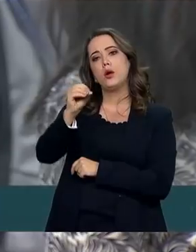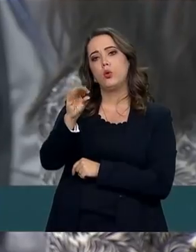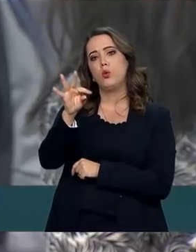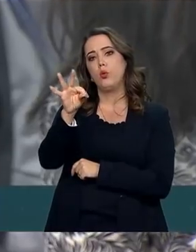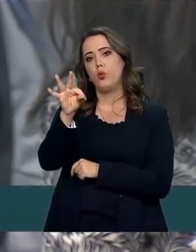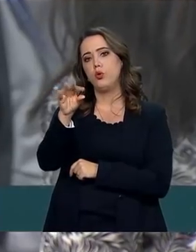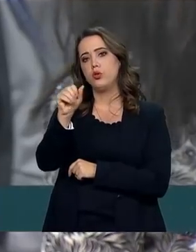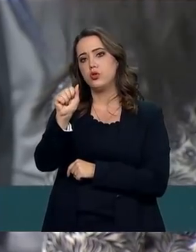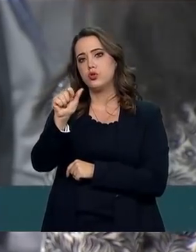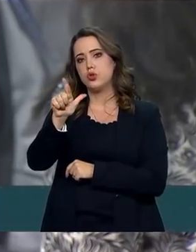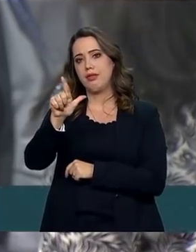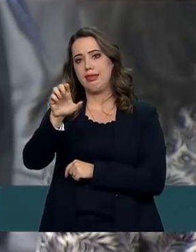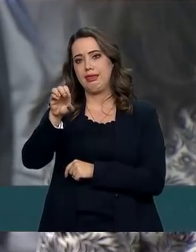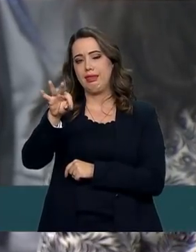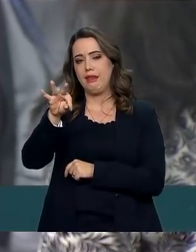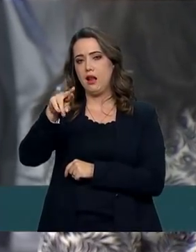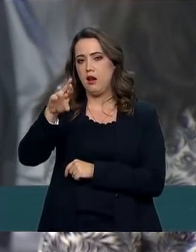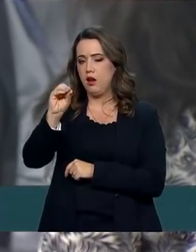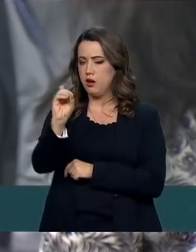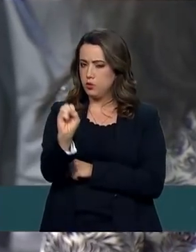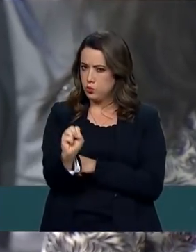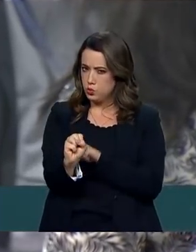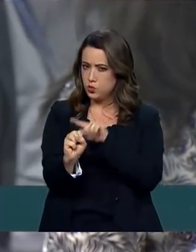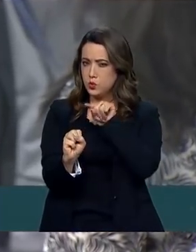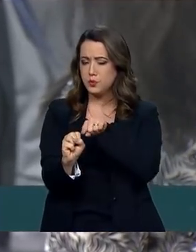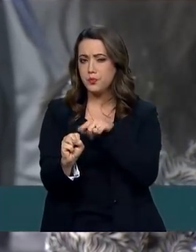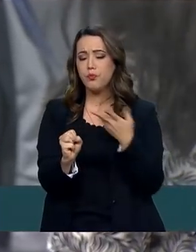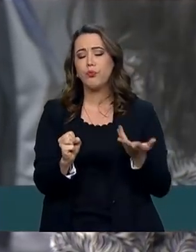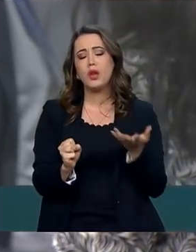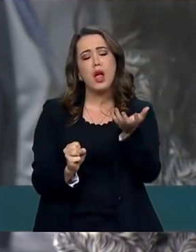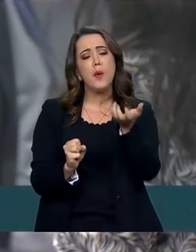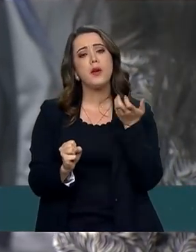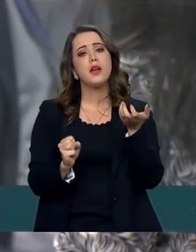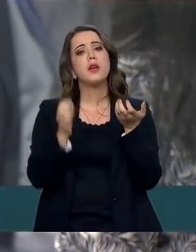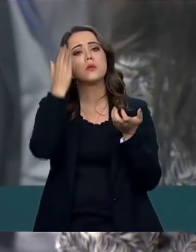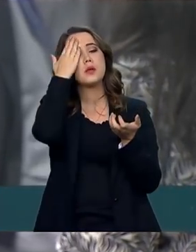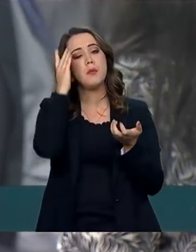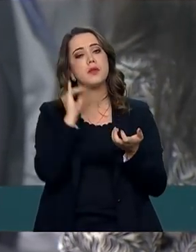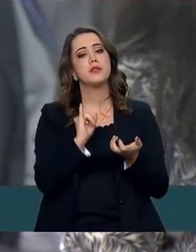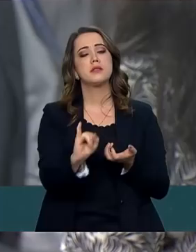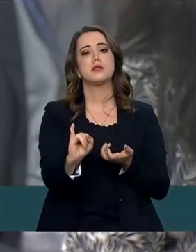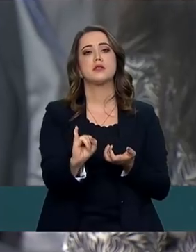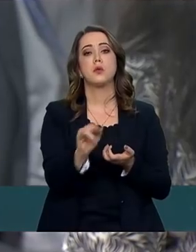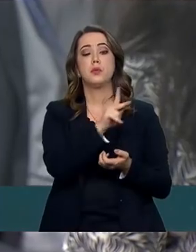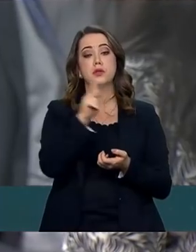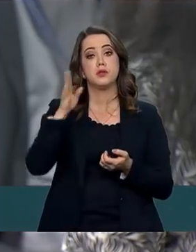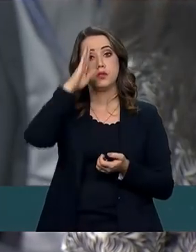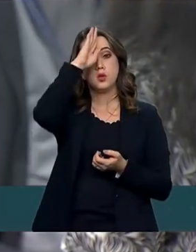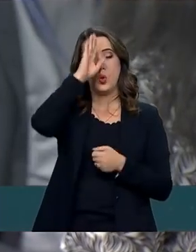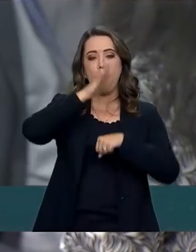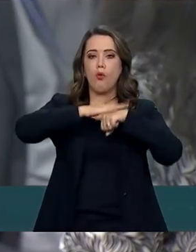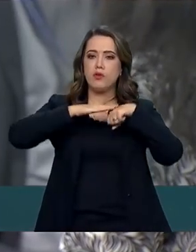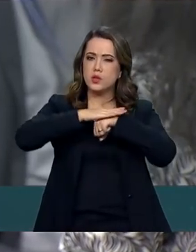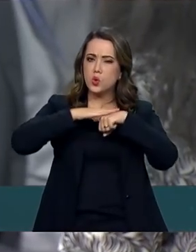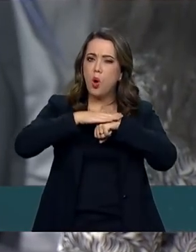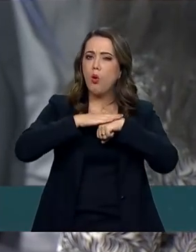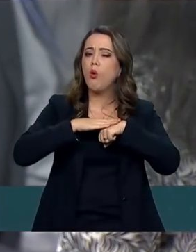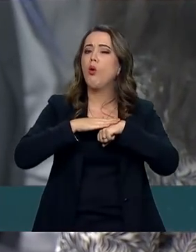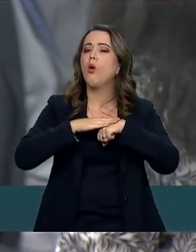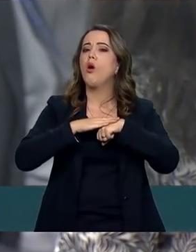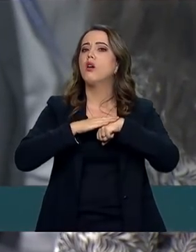do Planalto, também a reforma da Previdência. Eu queria saber se o presidente Jair Bolsonaro conversou com